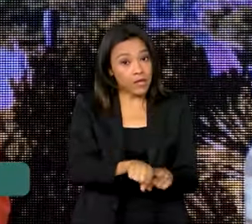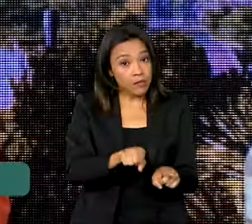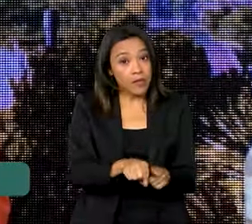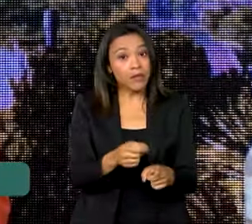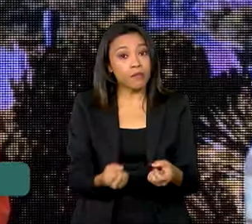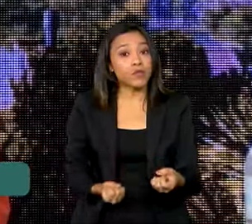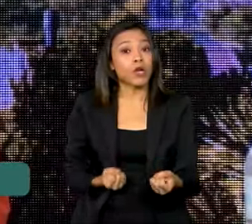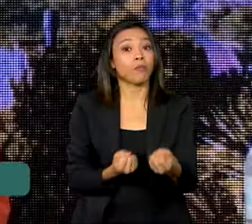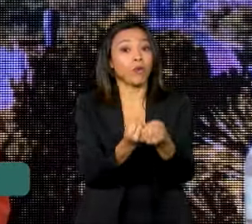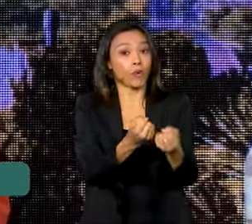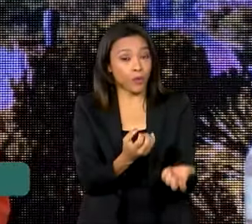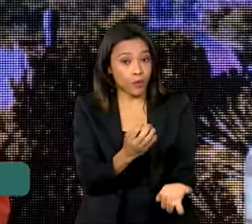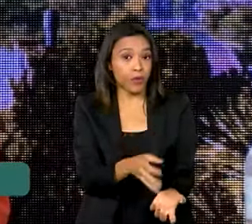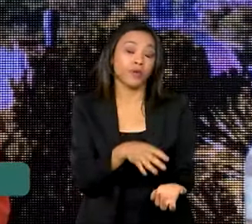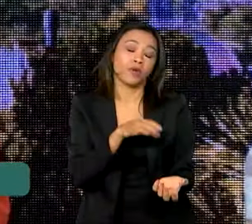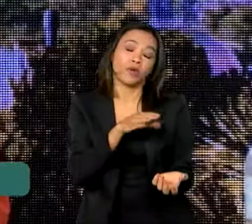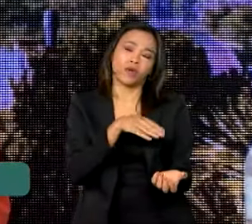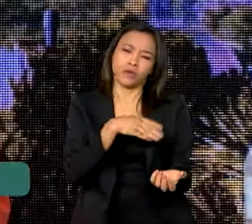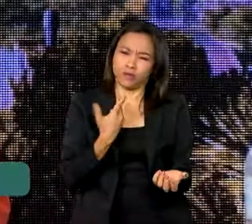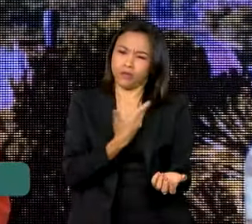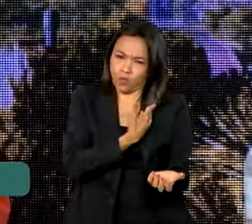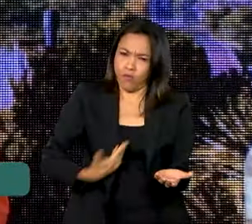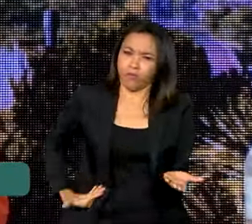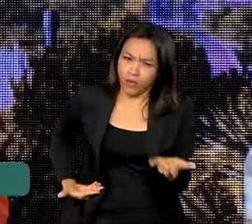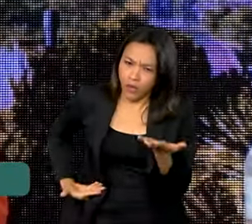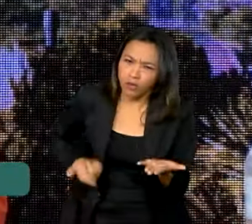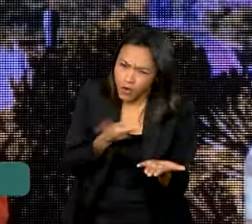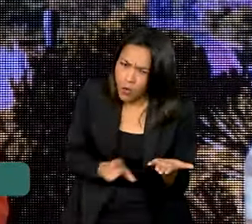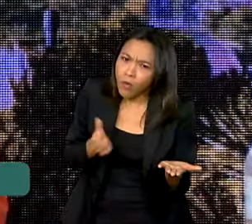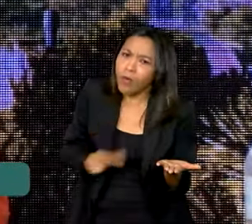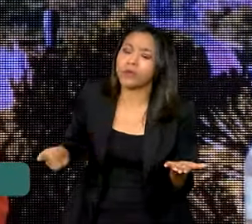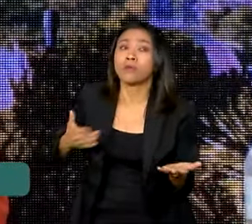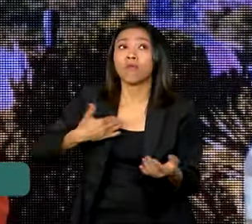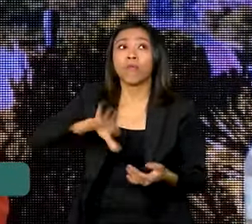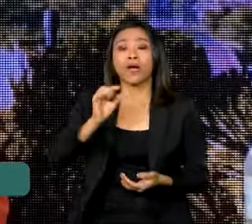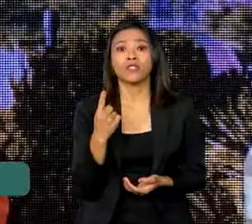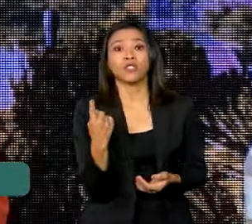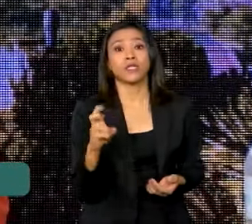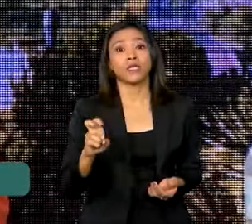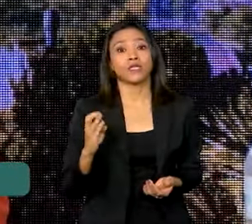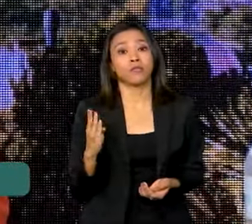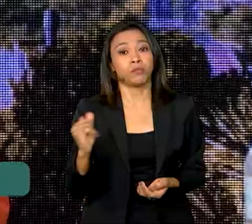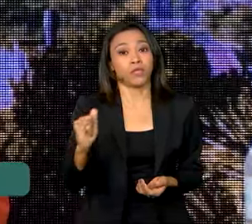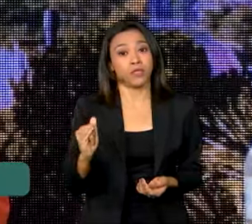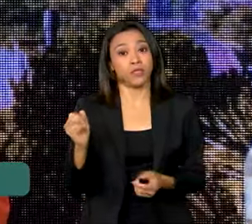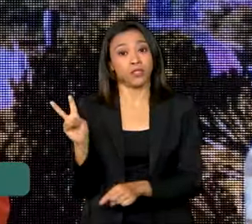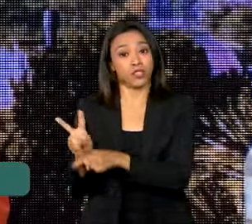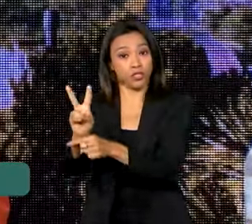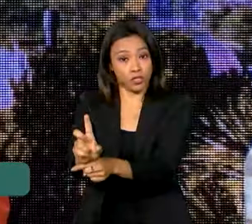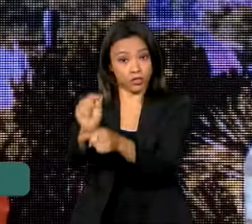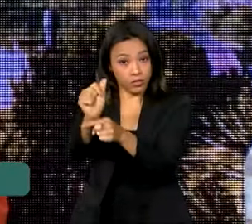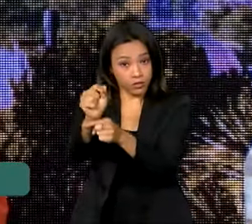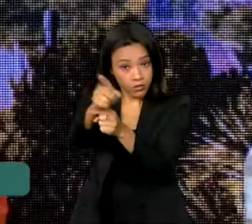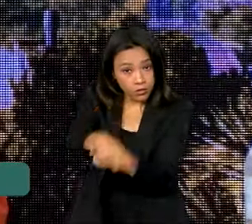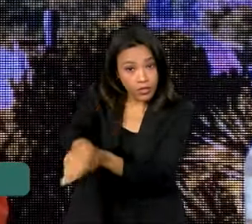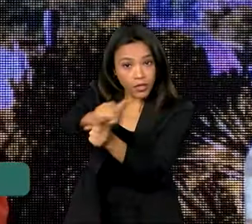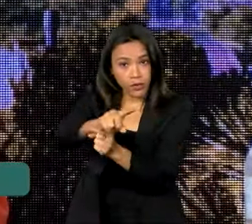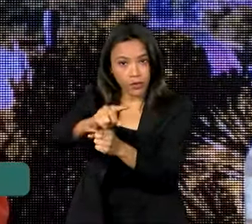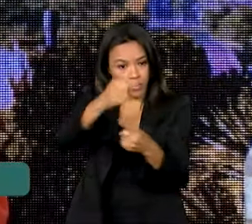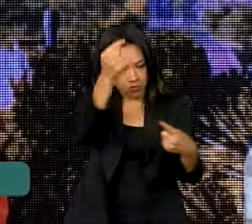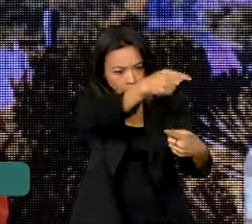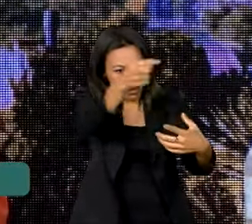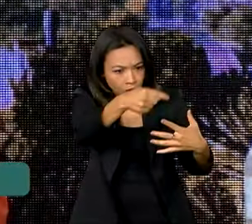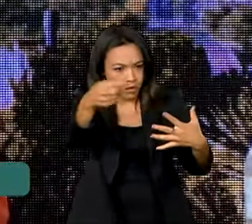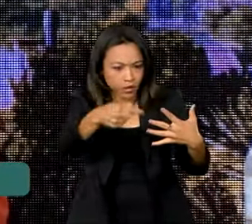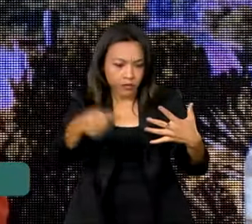previdenciários e outras ações do governo, mais de 15 bilhões de reais de crédito subsidiado. Tudo isso fez